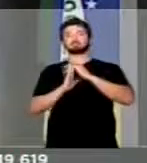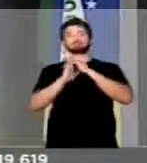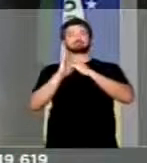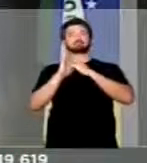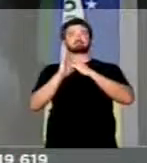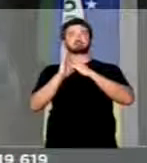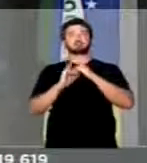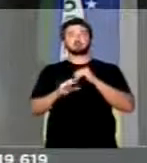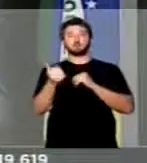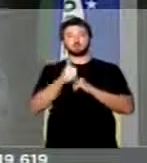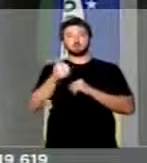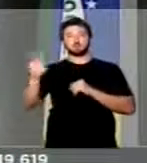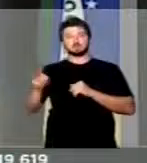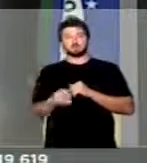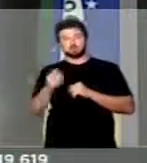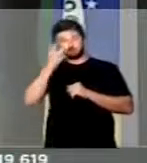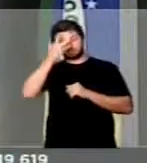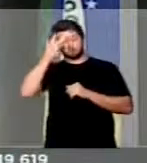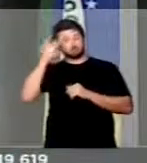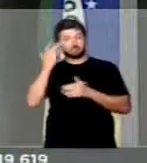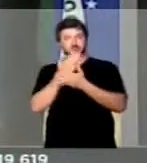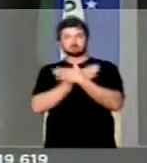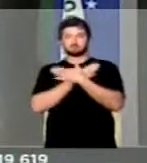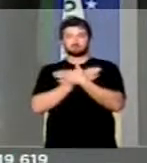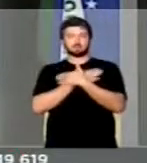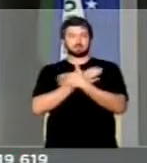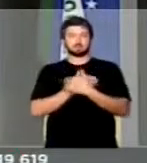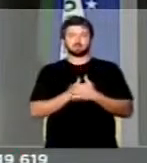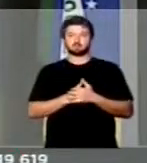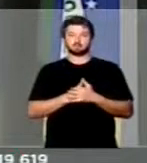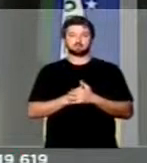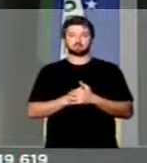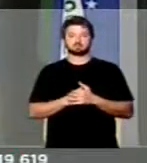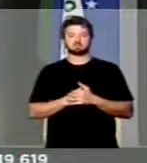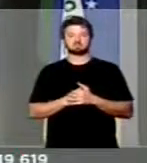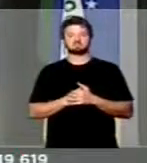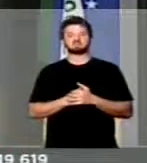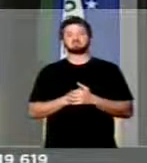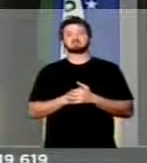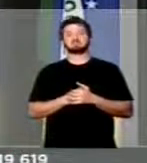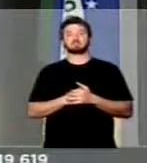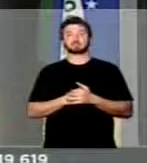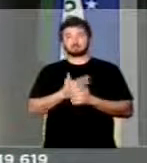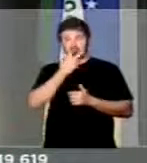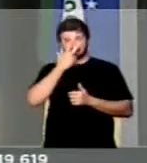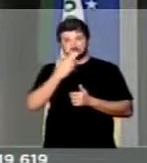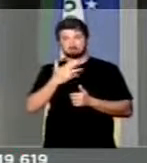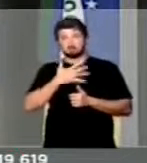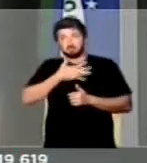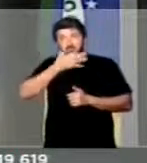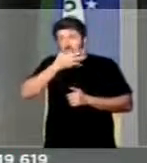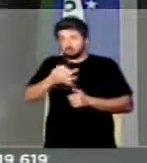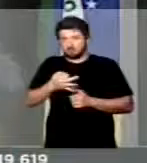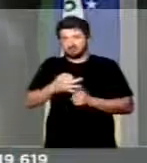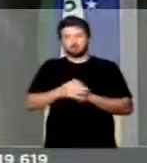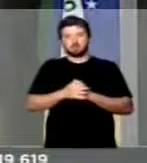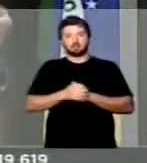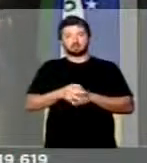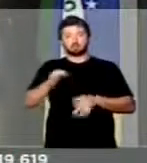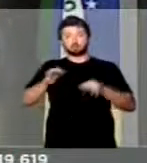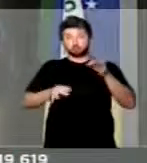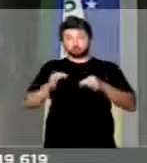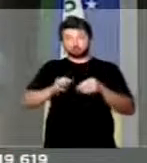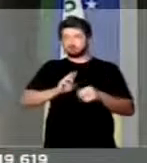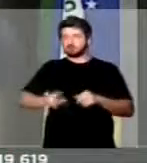11 milhões de brasileiros desempregados, isso não me parece que seja a